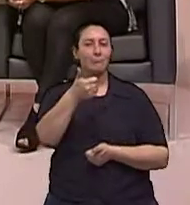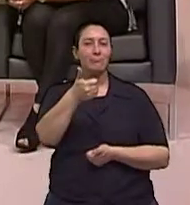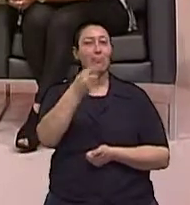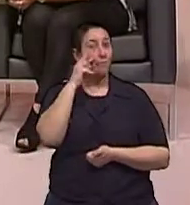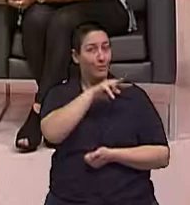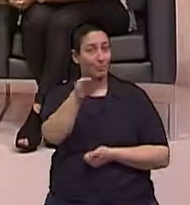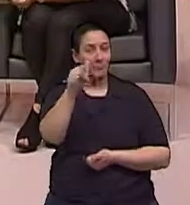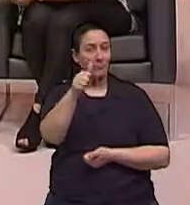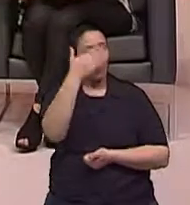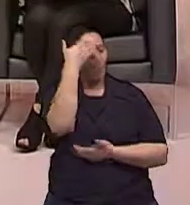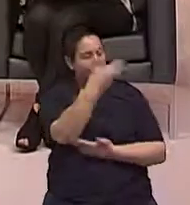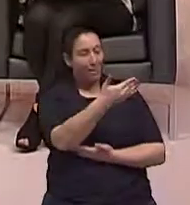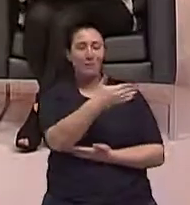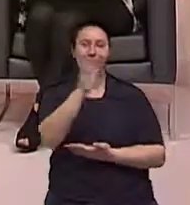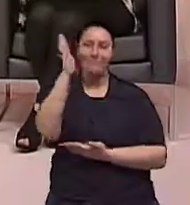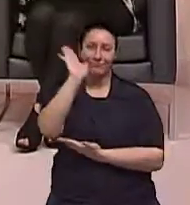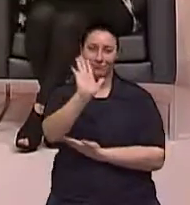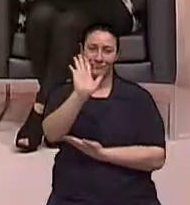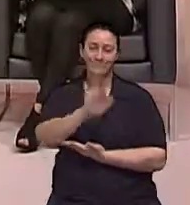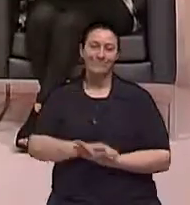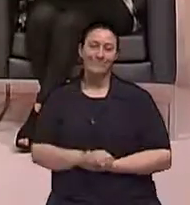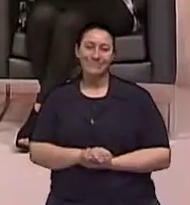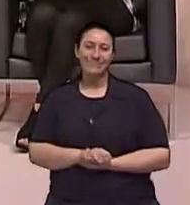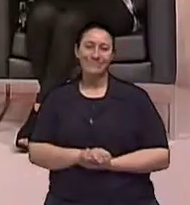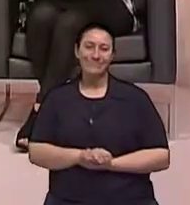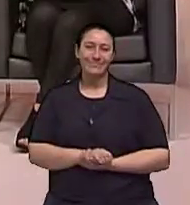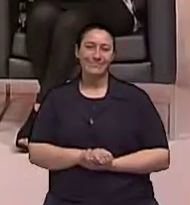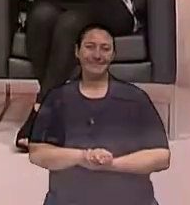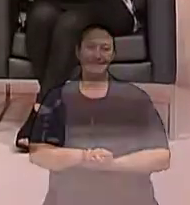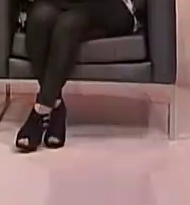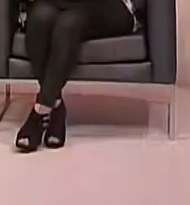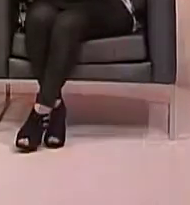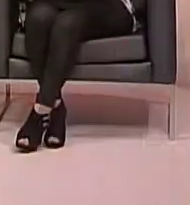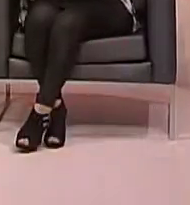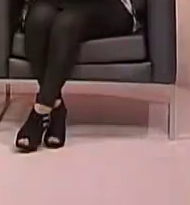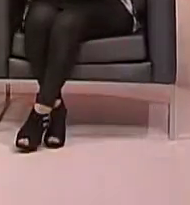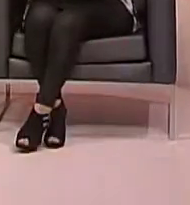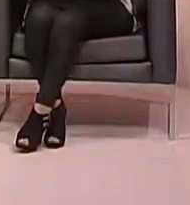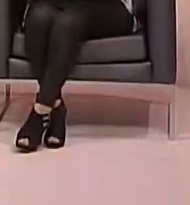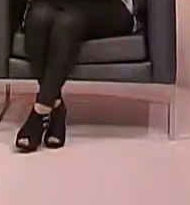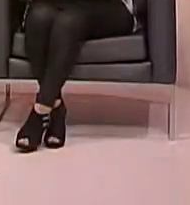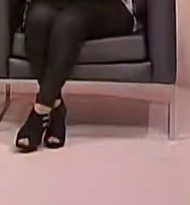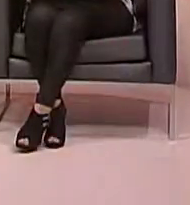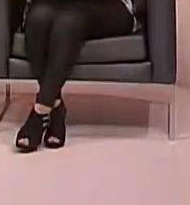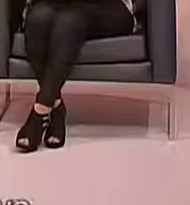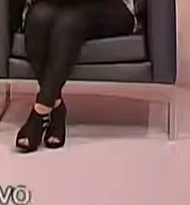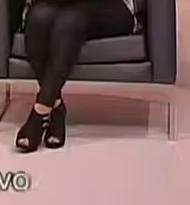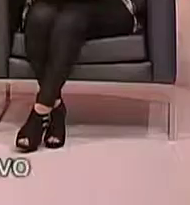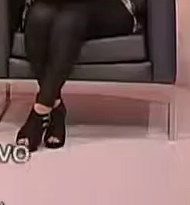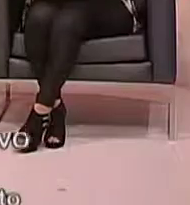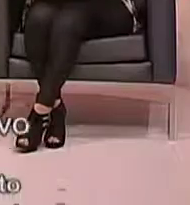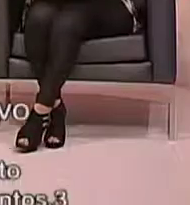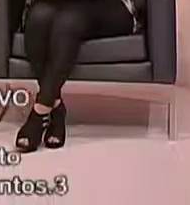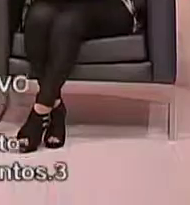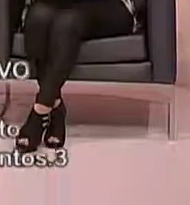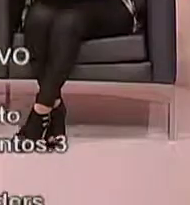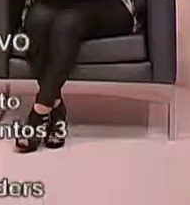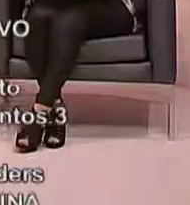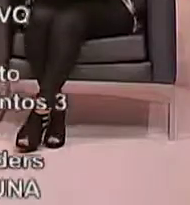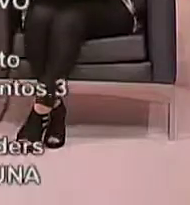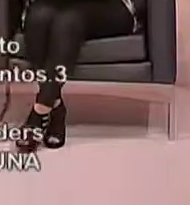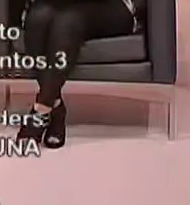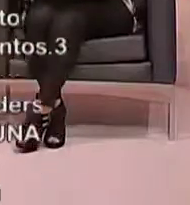vocês muito obrigada Ivan eu que agradeço e aí